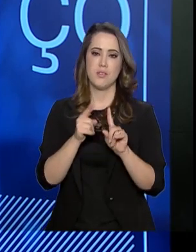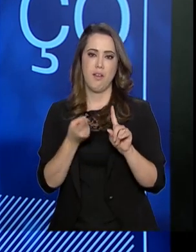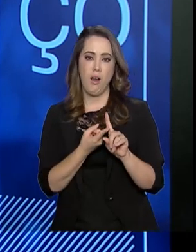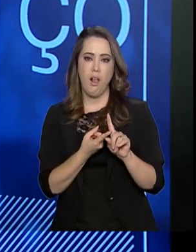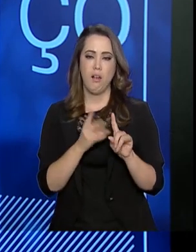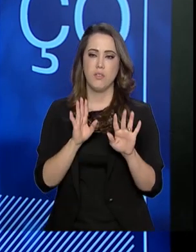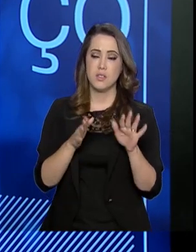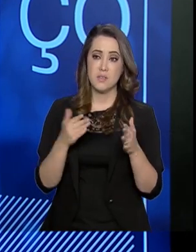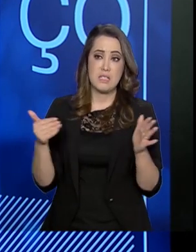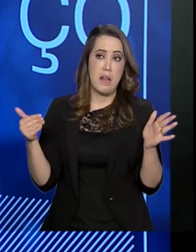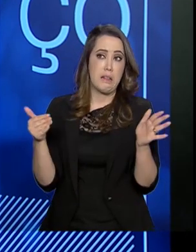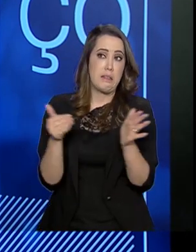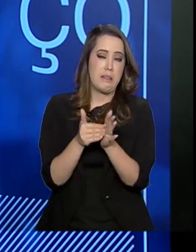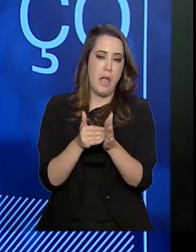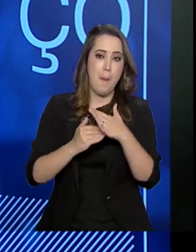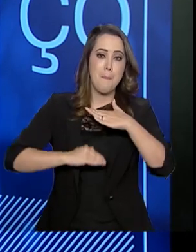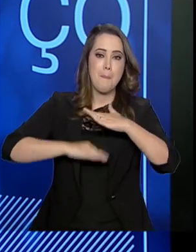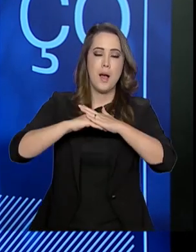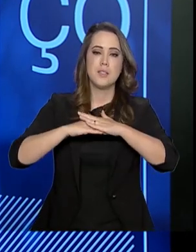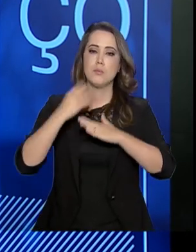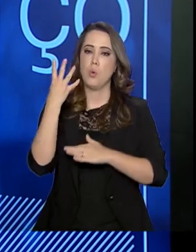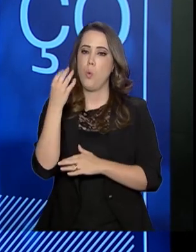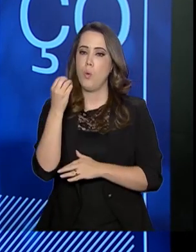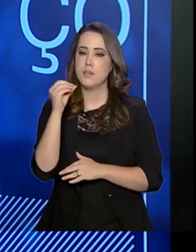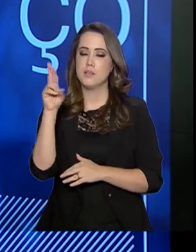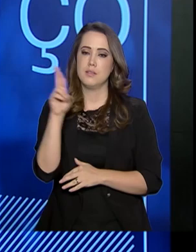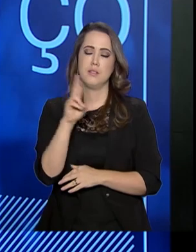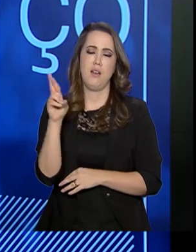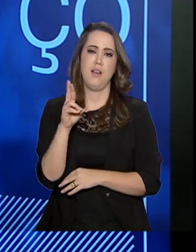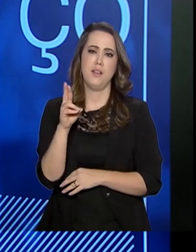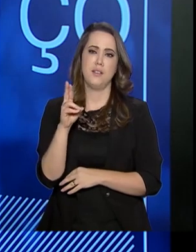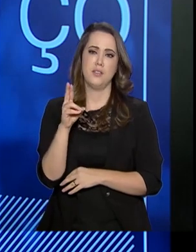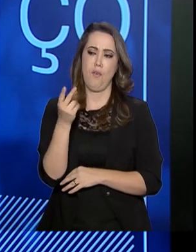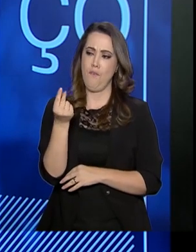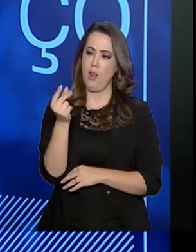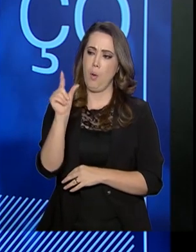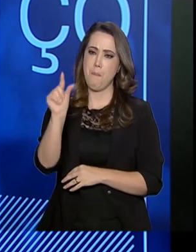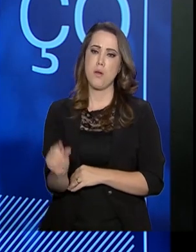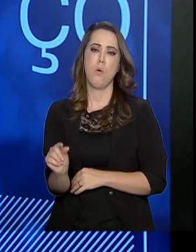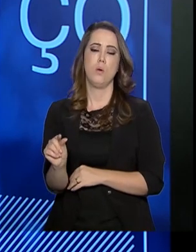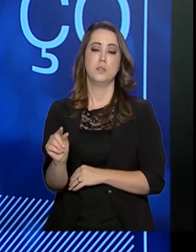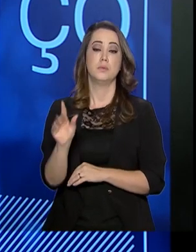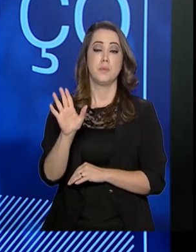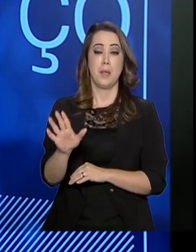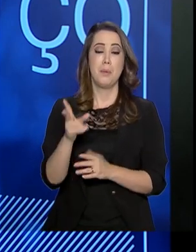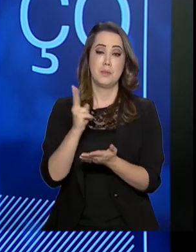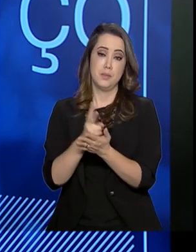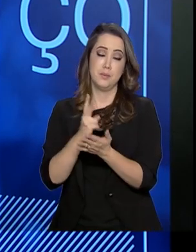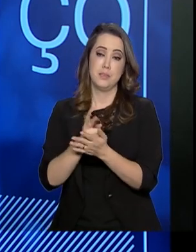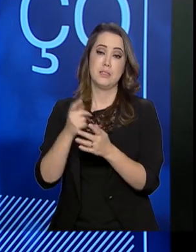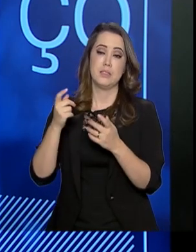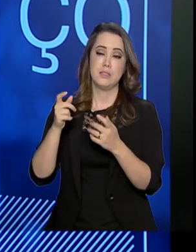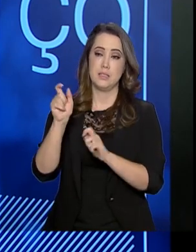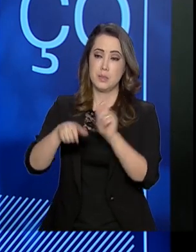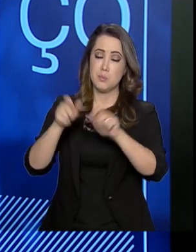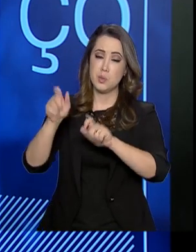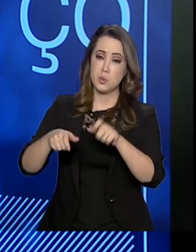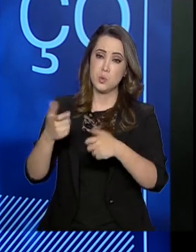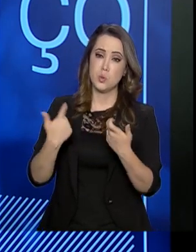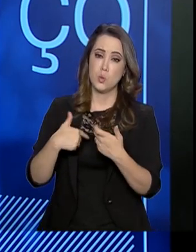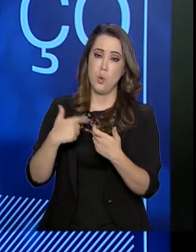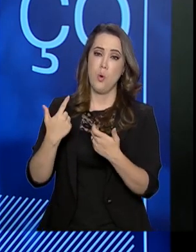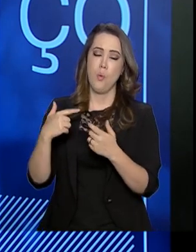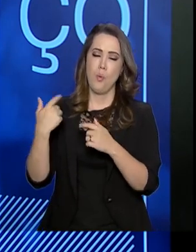isso pode chegar até R$ 400. É uma renda muito precária, mas mesmo assim é uma renda que as pessoas, que